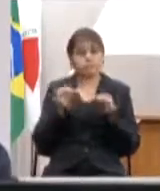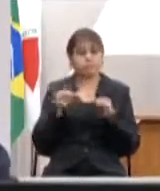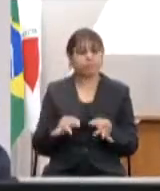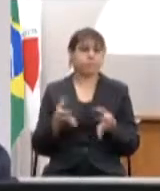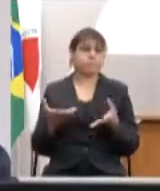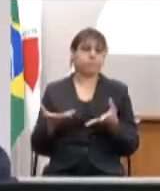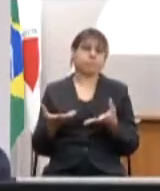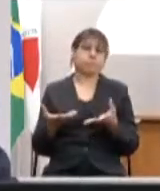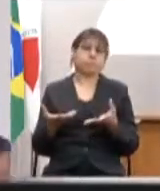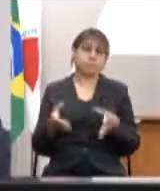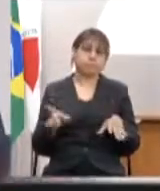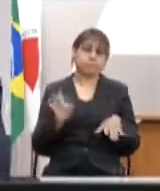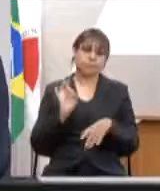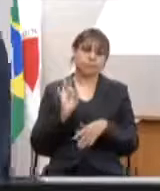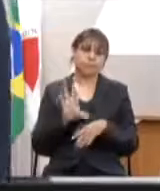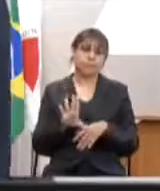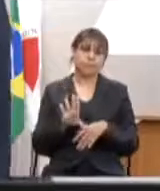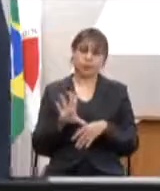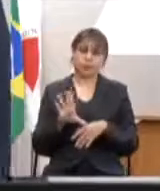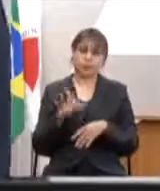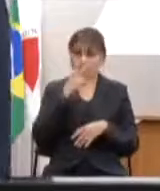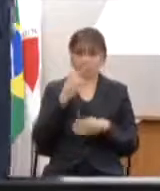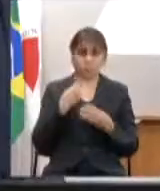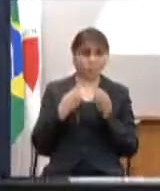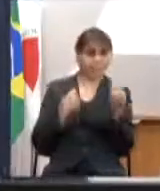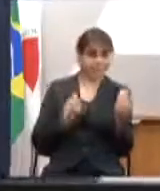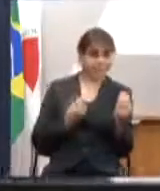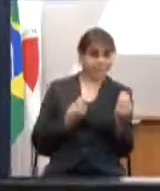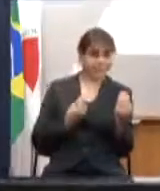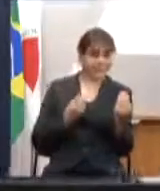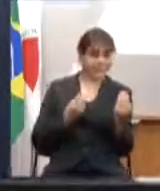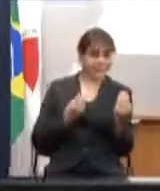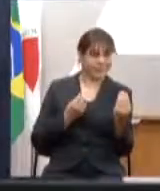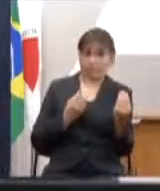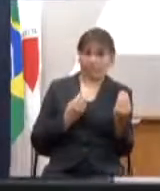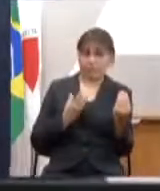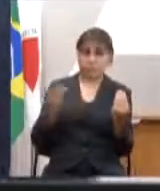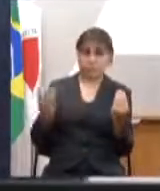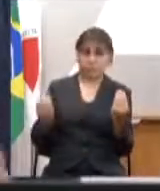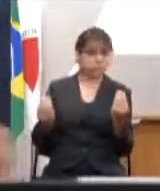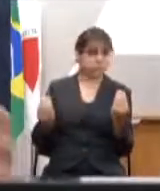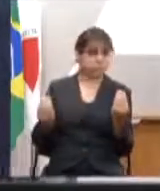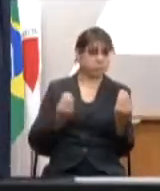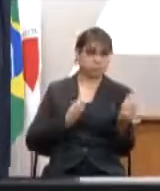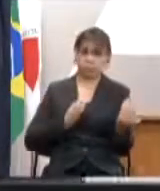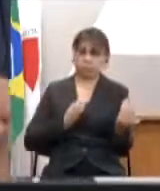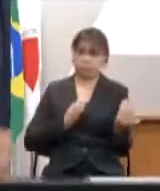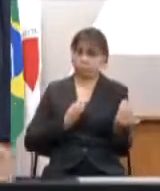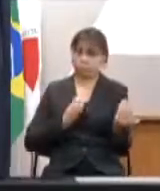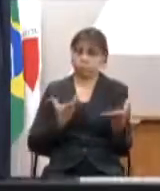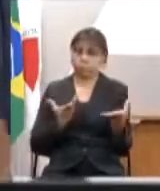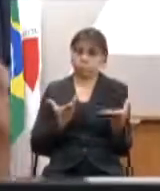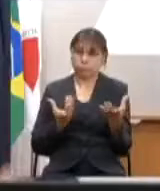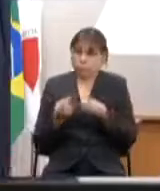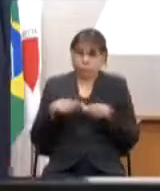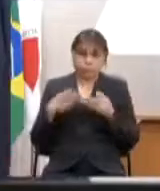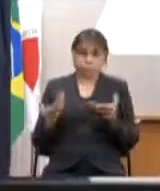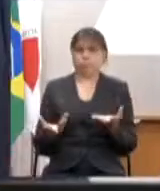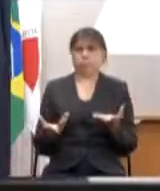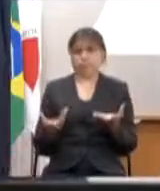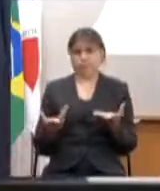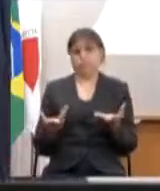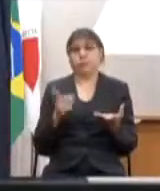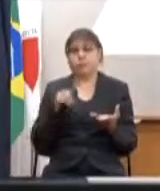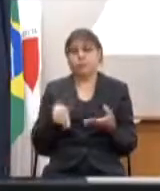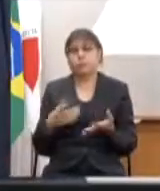e não dar a mão dar com a mão e tirar com a outra o PPAG é um projeto a participação popular a revisão que